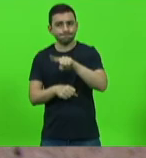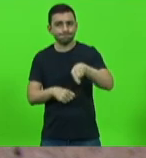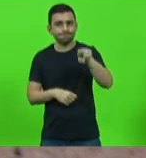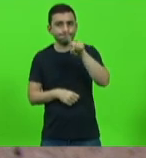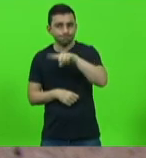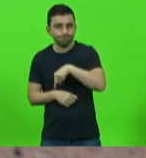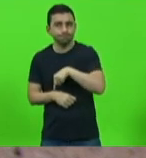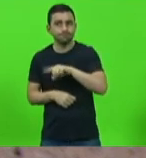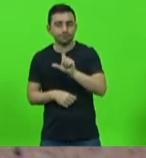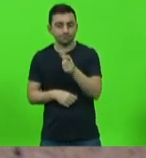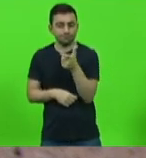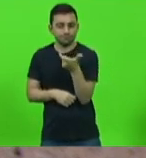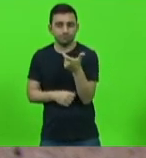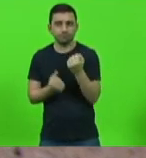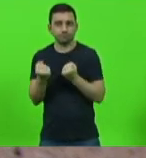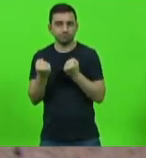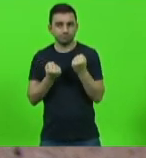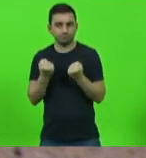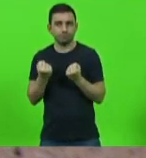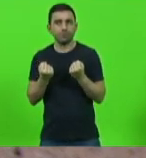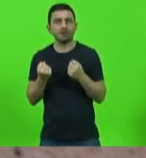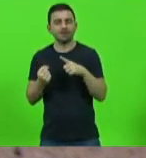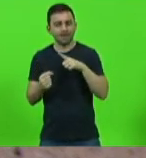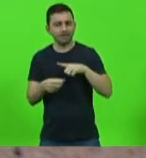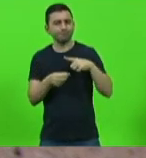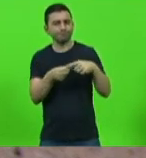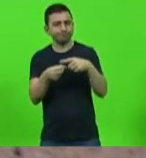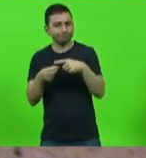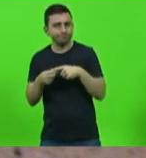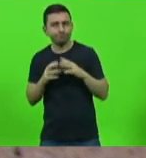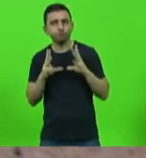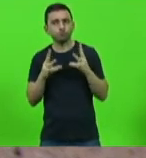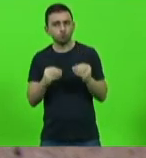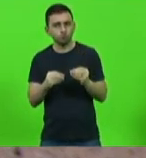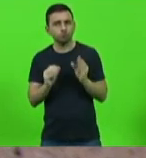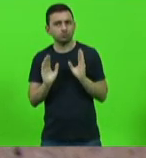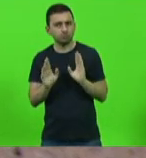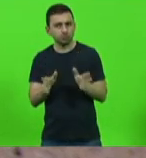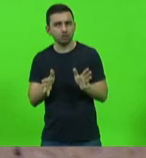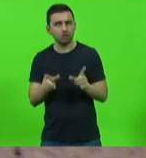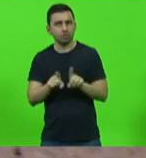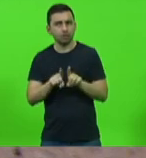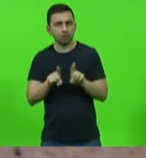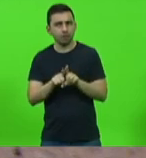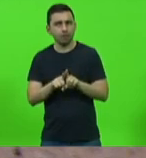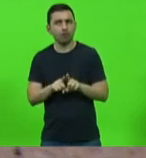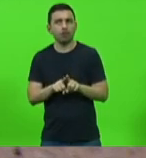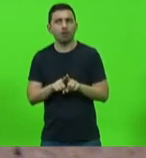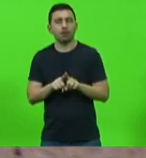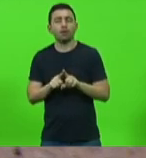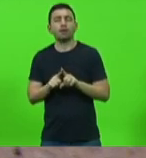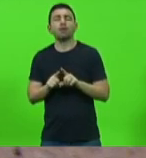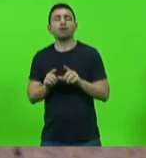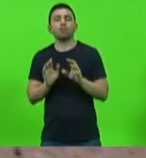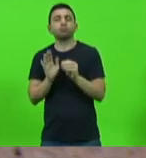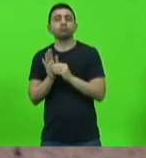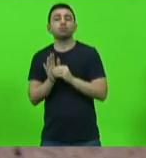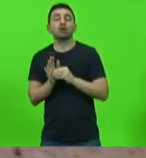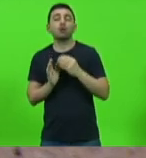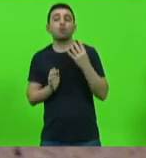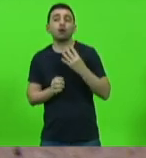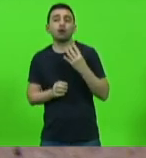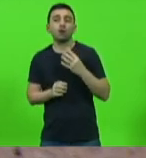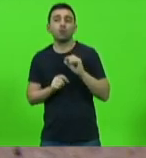Também temos isso aqui município por município. Uma outra questão importante que nós trazemos são os motoristas que foram fragados